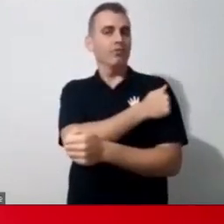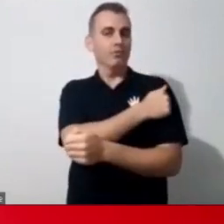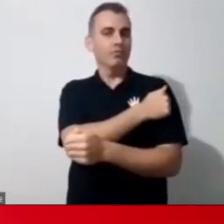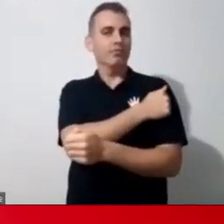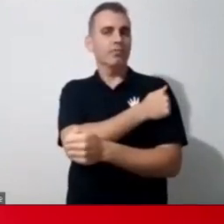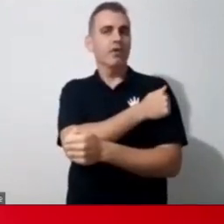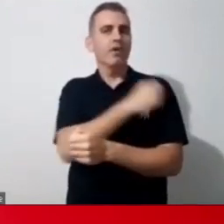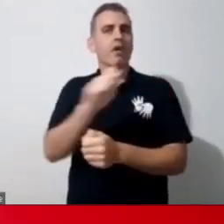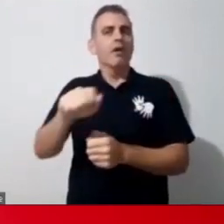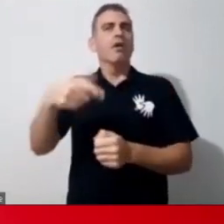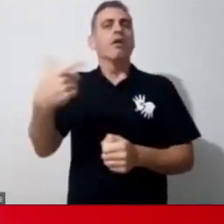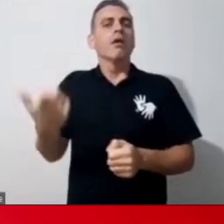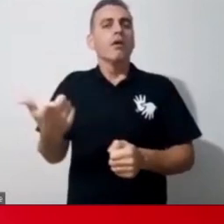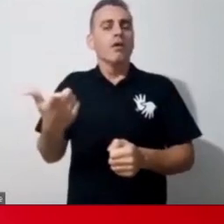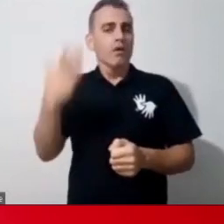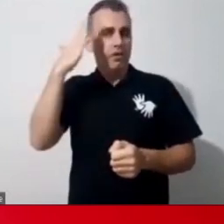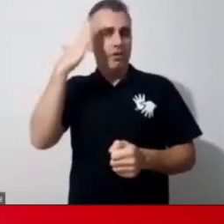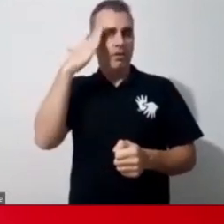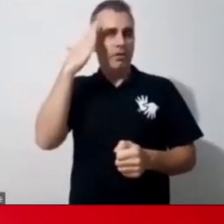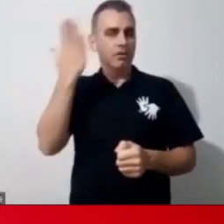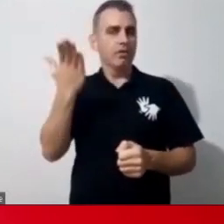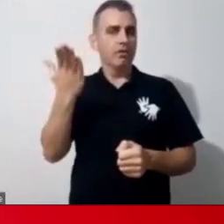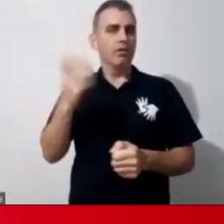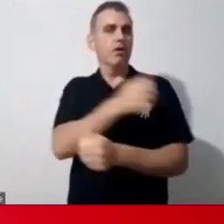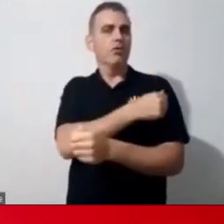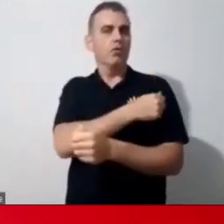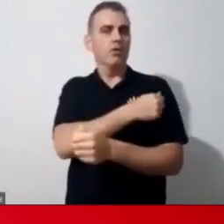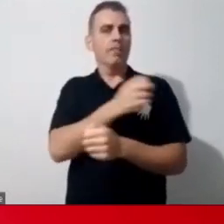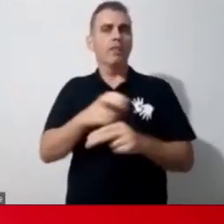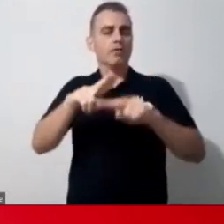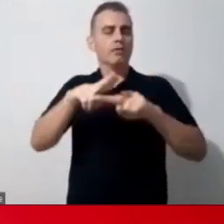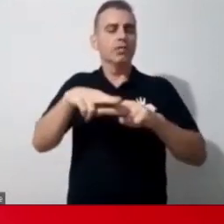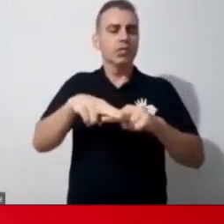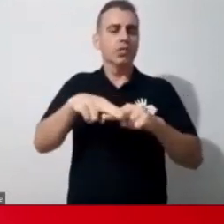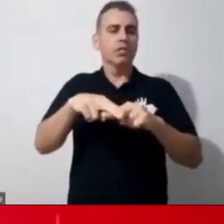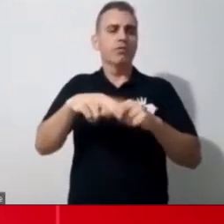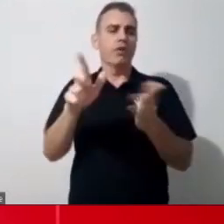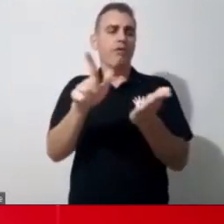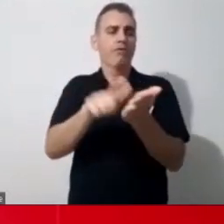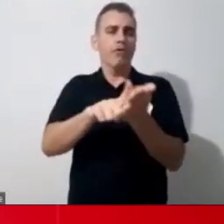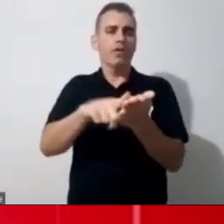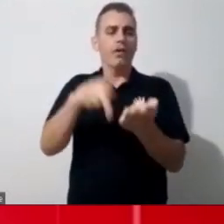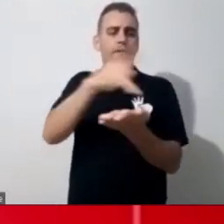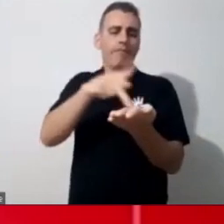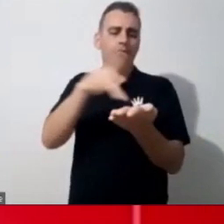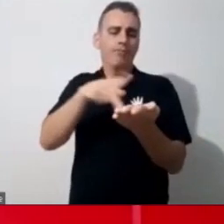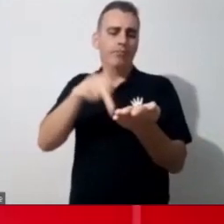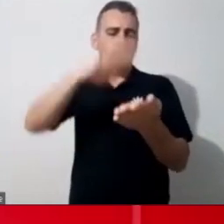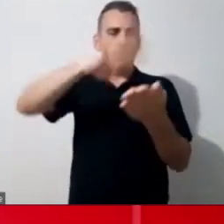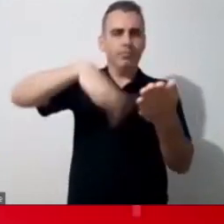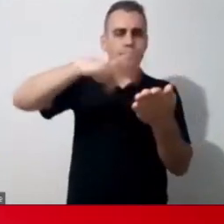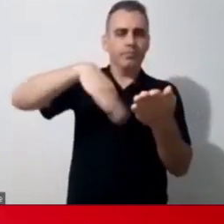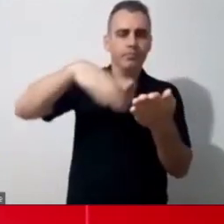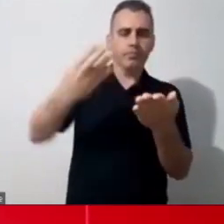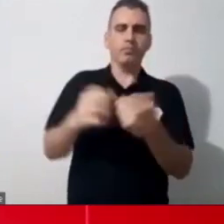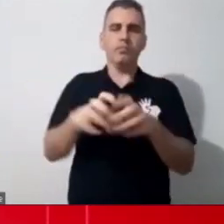dele quando eu dou uma folhinha de pintar ou quando eu dou uma massinha ou quando eu peço uma atividade de vida diária. Eu preciso saber